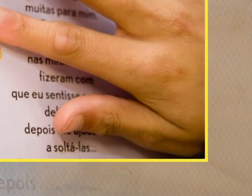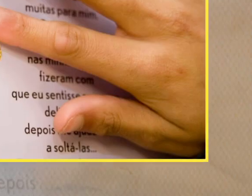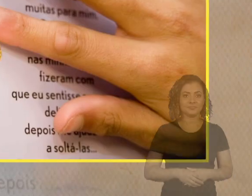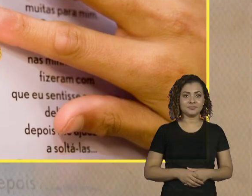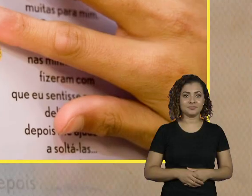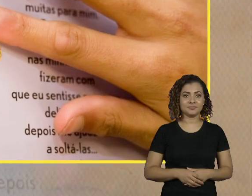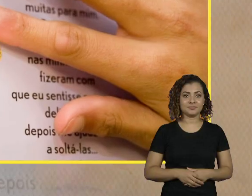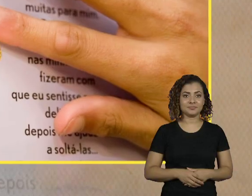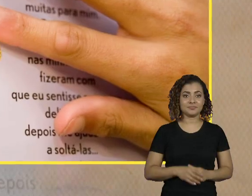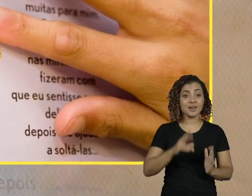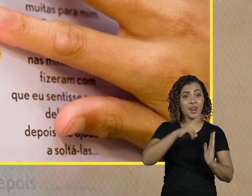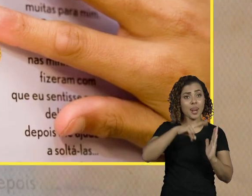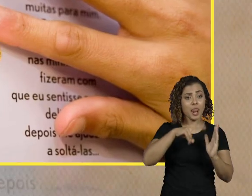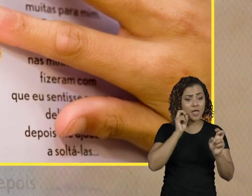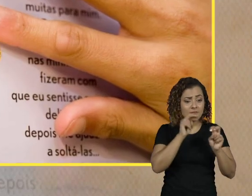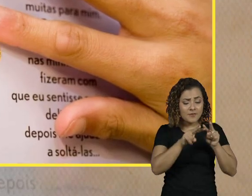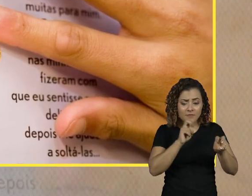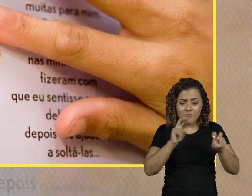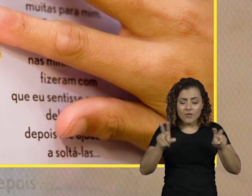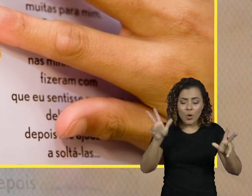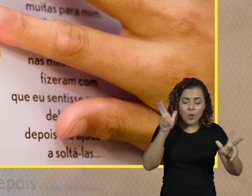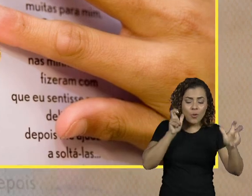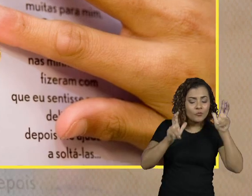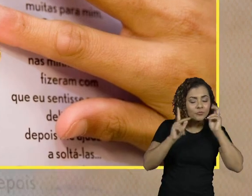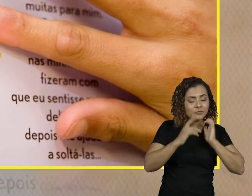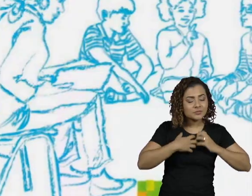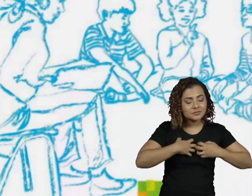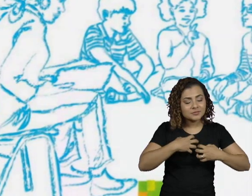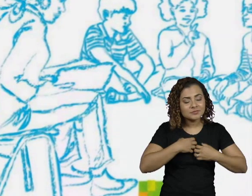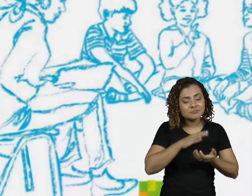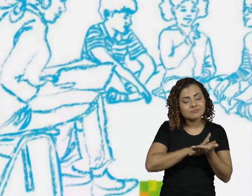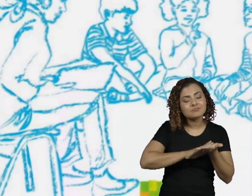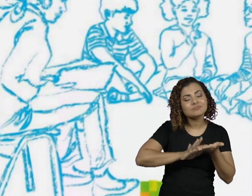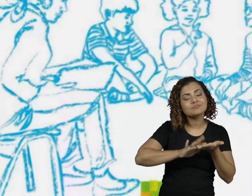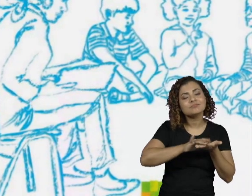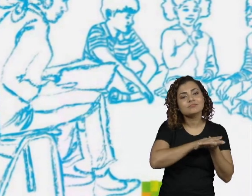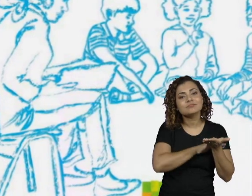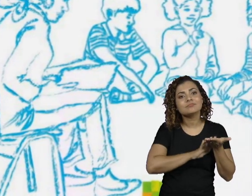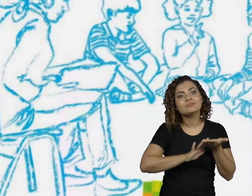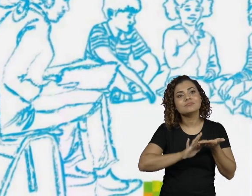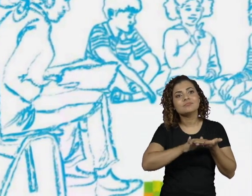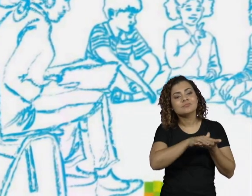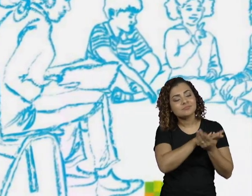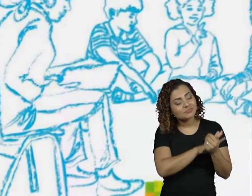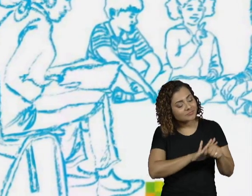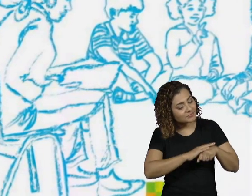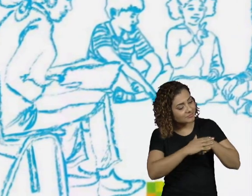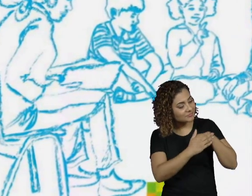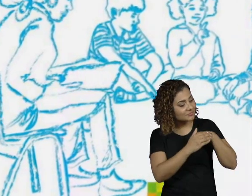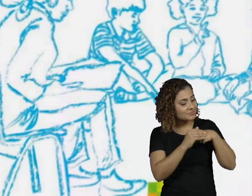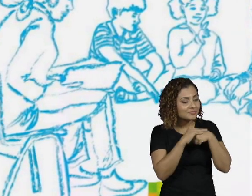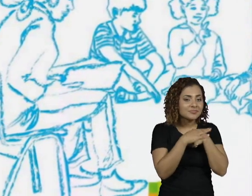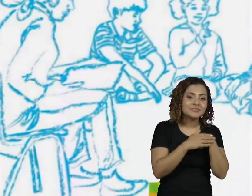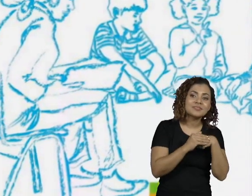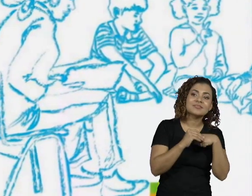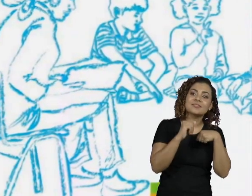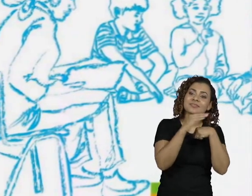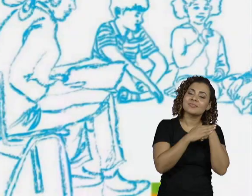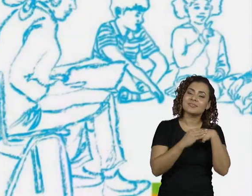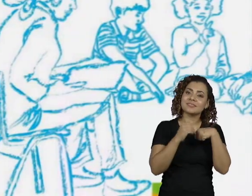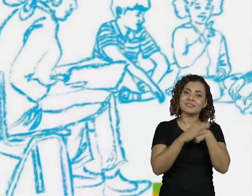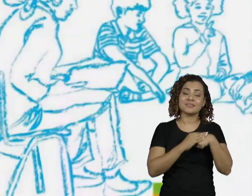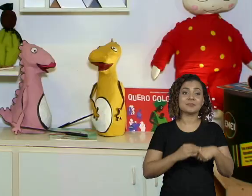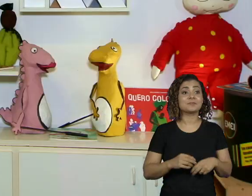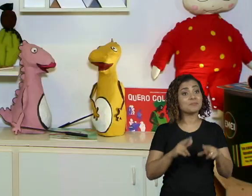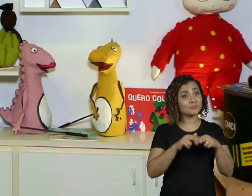Ler é ver, é ouvir, é sentir, é afetar com afeto. A Mais Diferenças é o